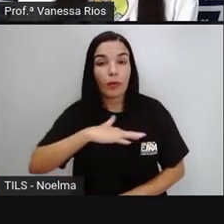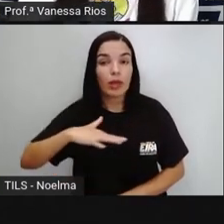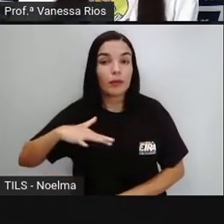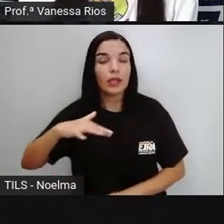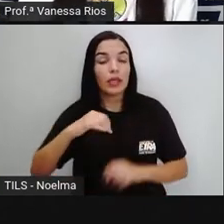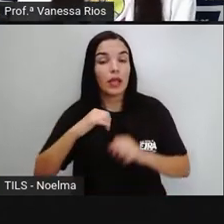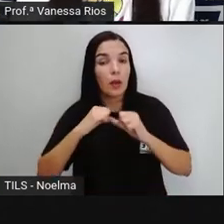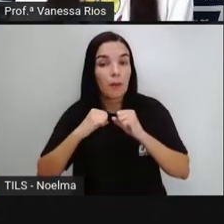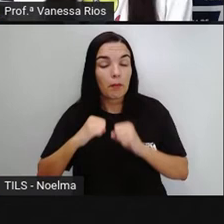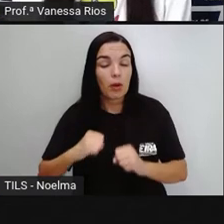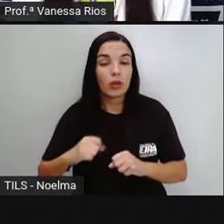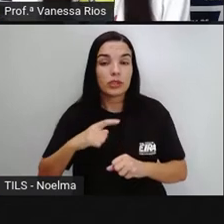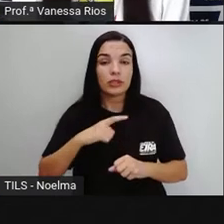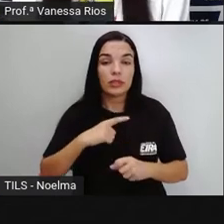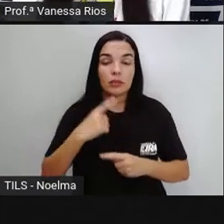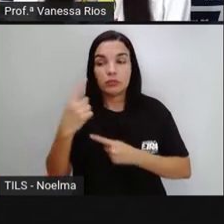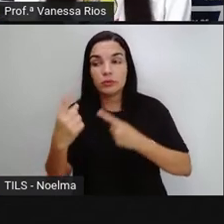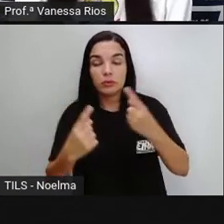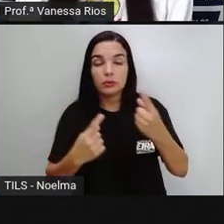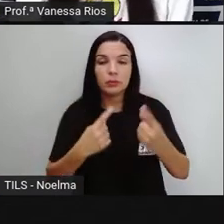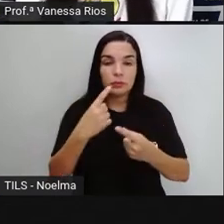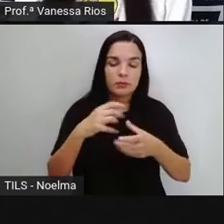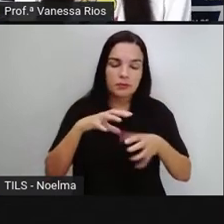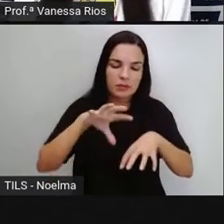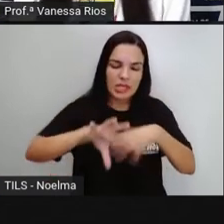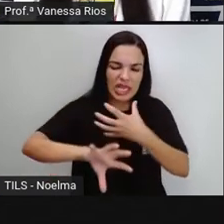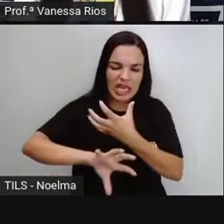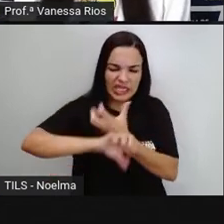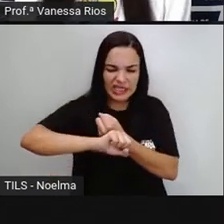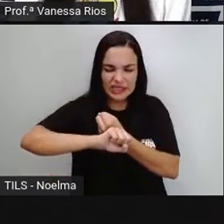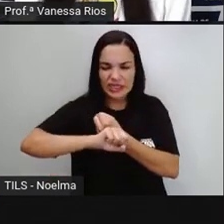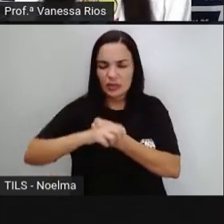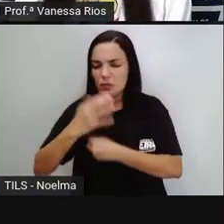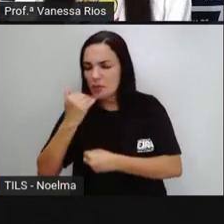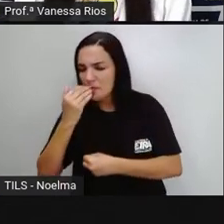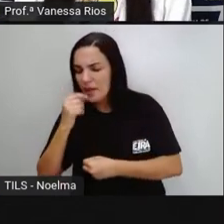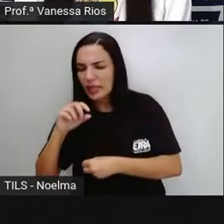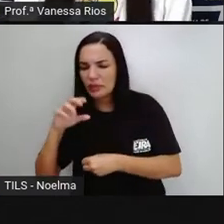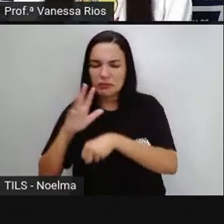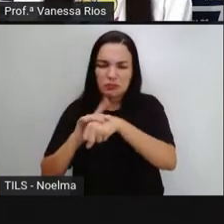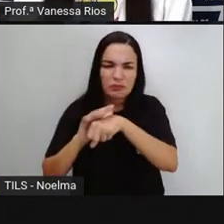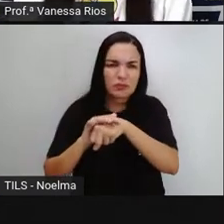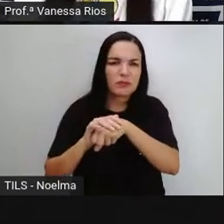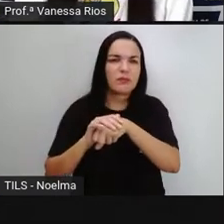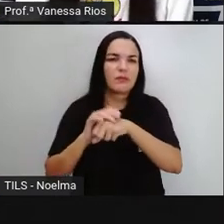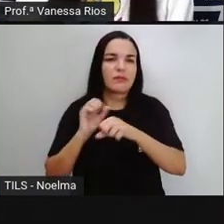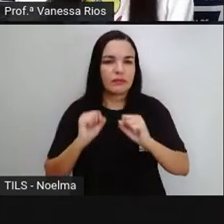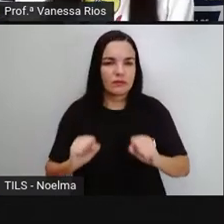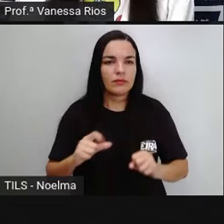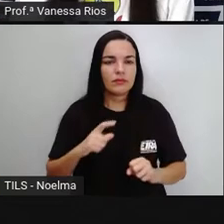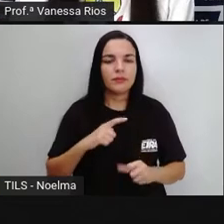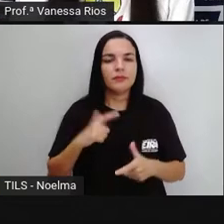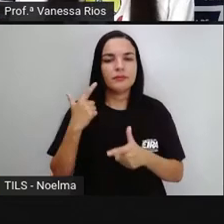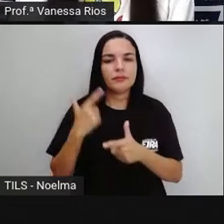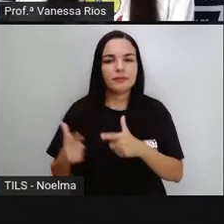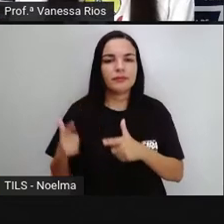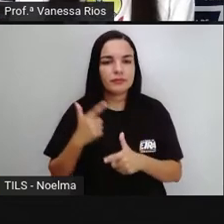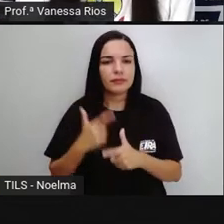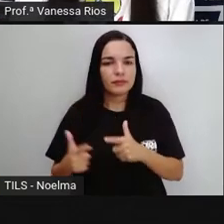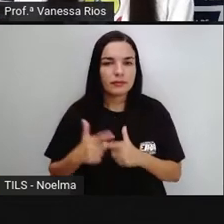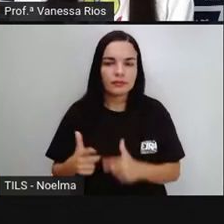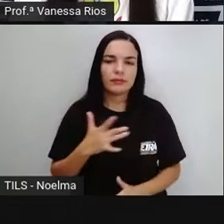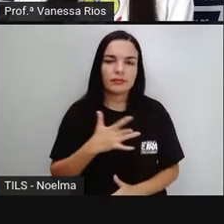de diversas formas contaminando os alimentos e trazendo às vezes muitos prejuízos para